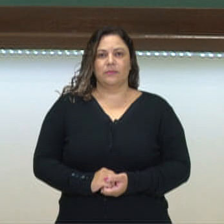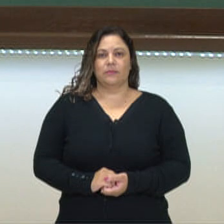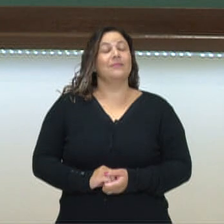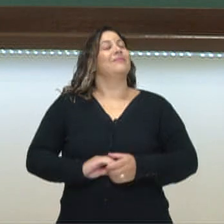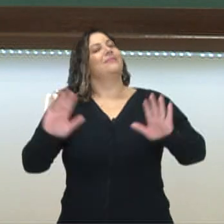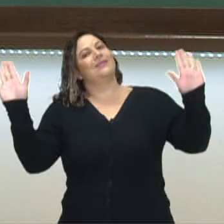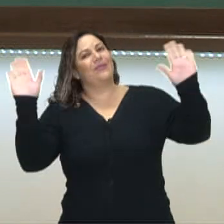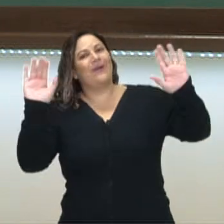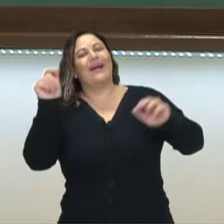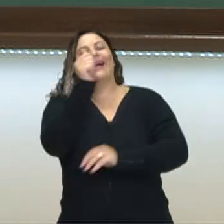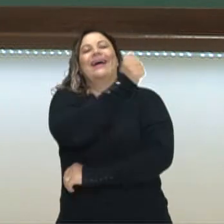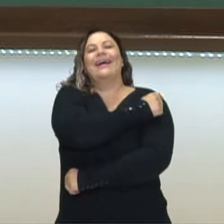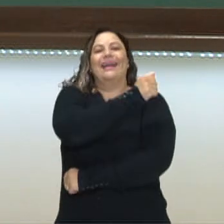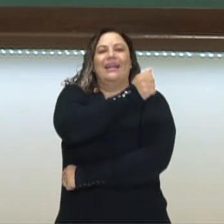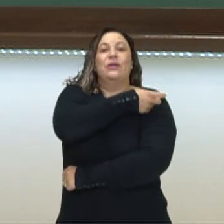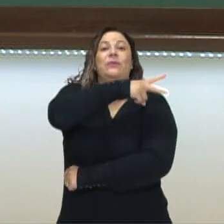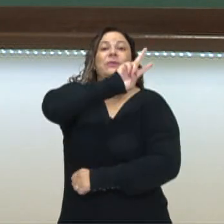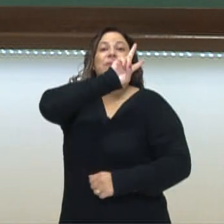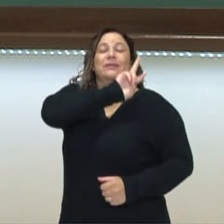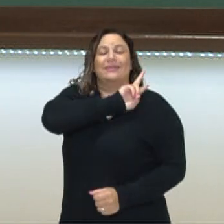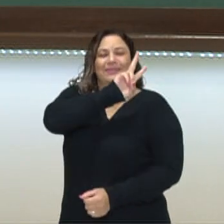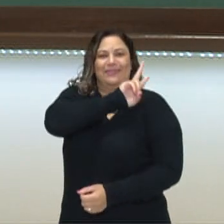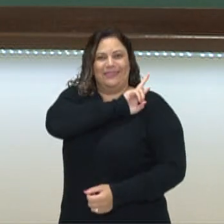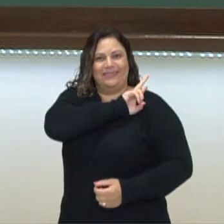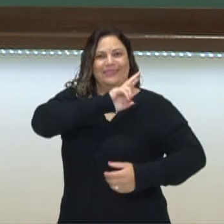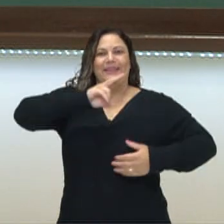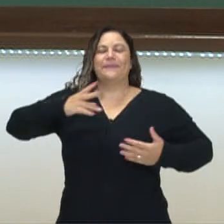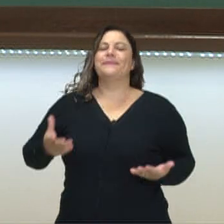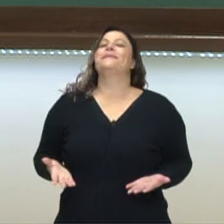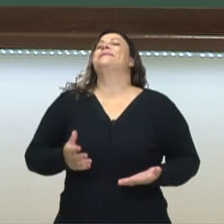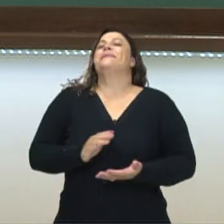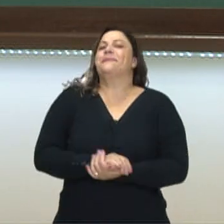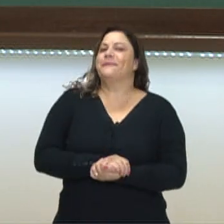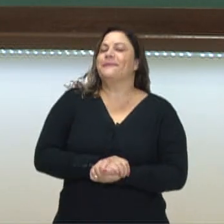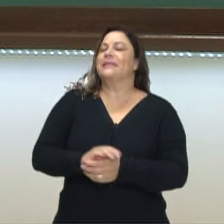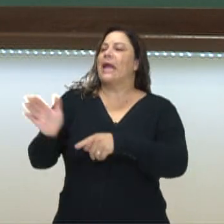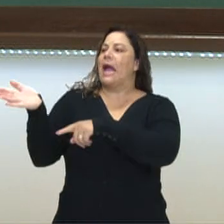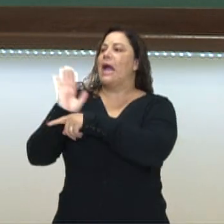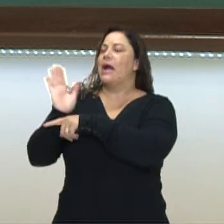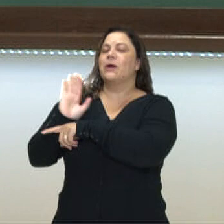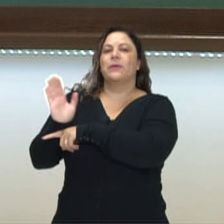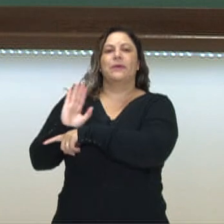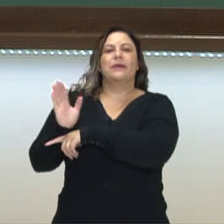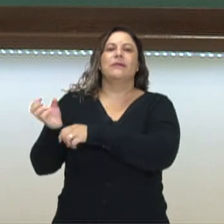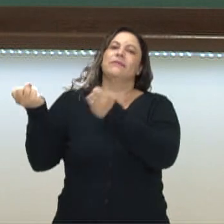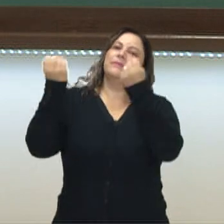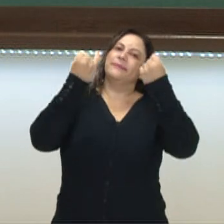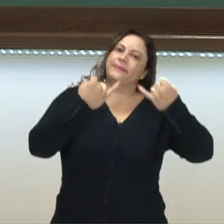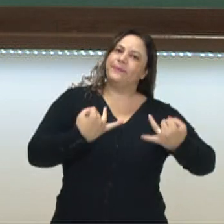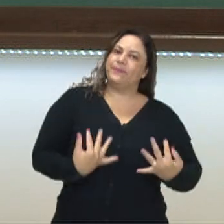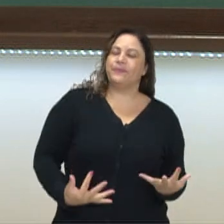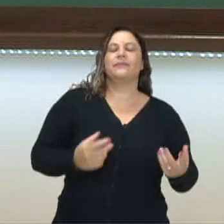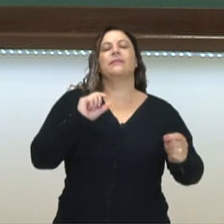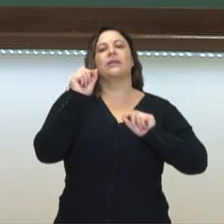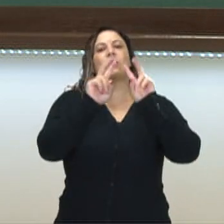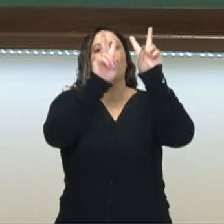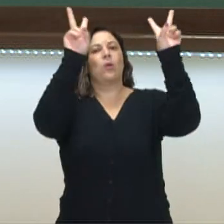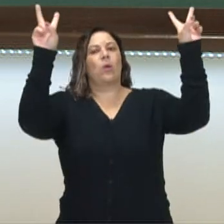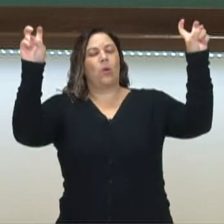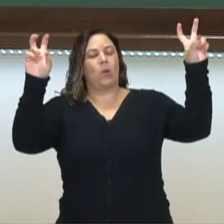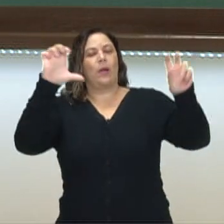Olá, estudantes da segunda série do Ensino Médio. Neste vídeo, vamos falar sobre a ética